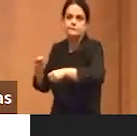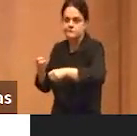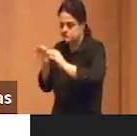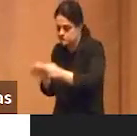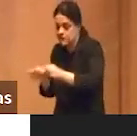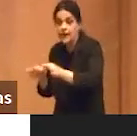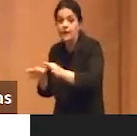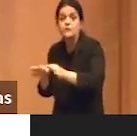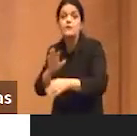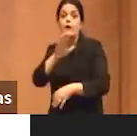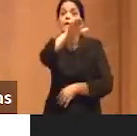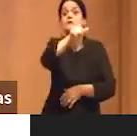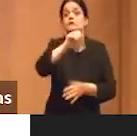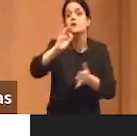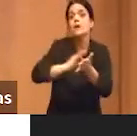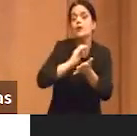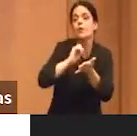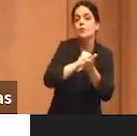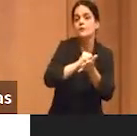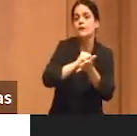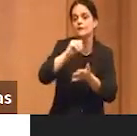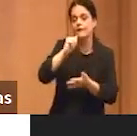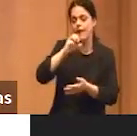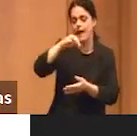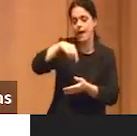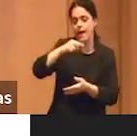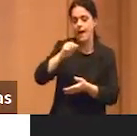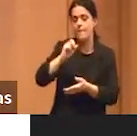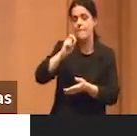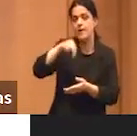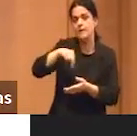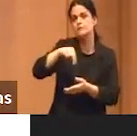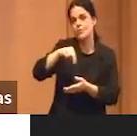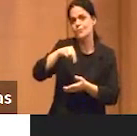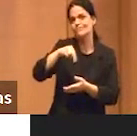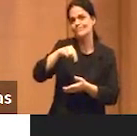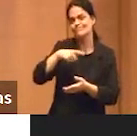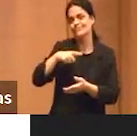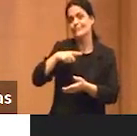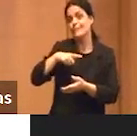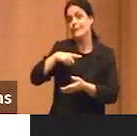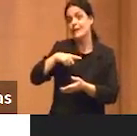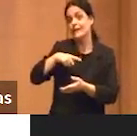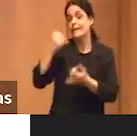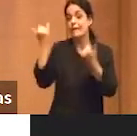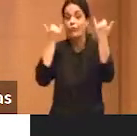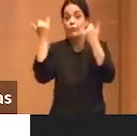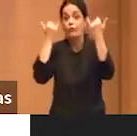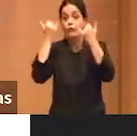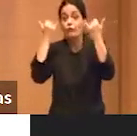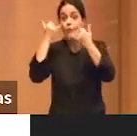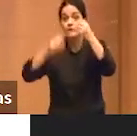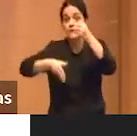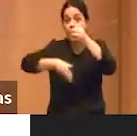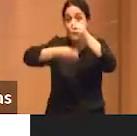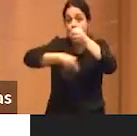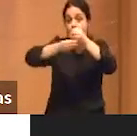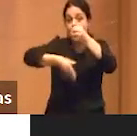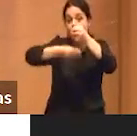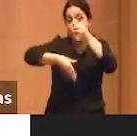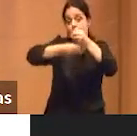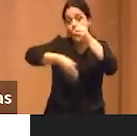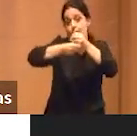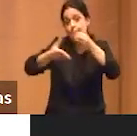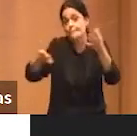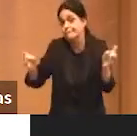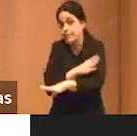Acabou. Quer dizer, tudo aquilo que era a defesa deste garoto aqui, quase propaganda da RNP, recebe de